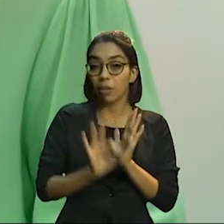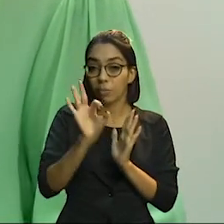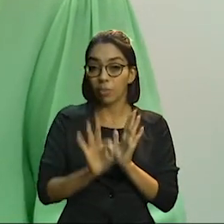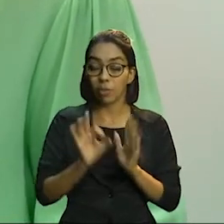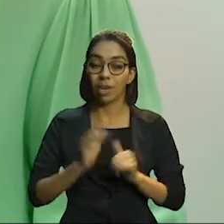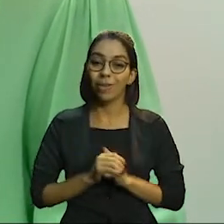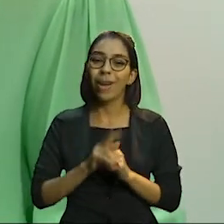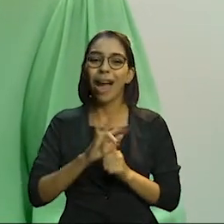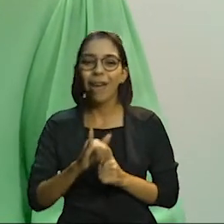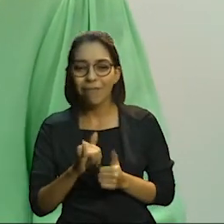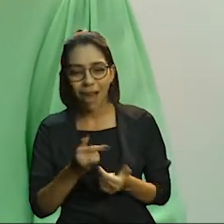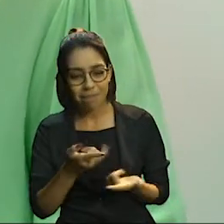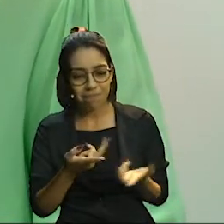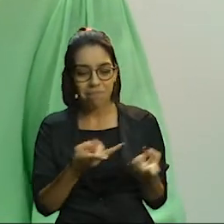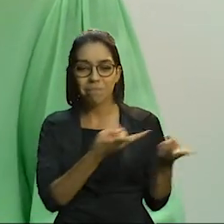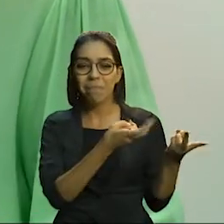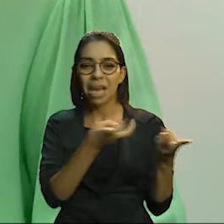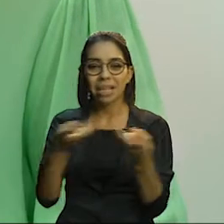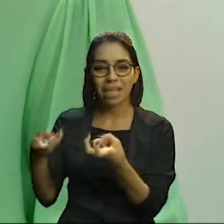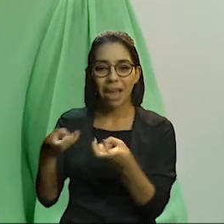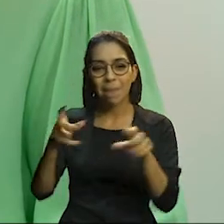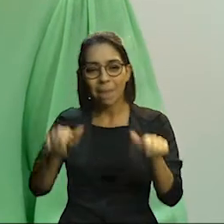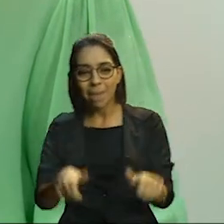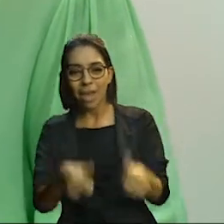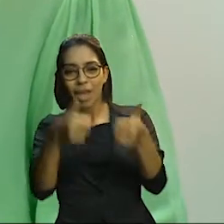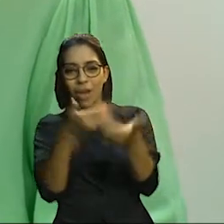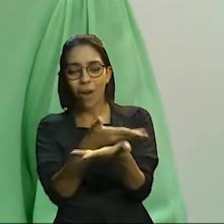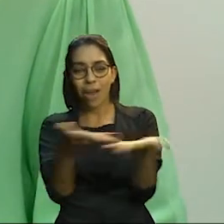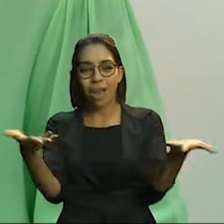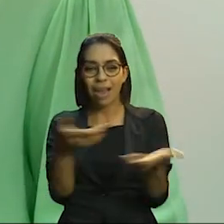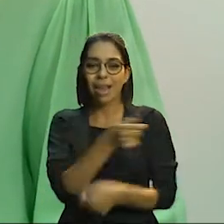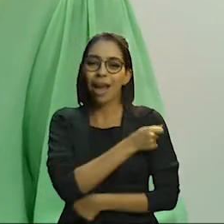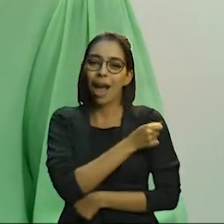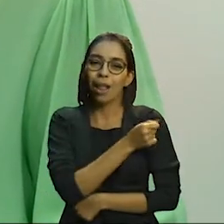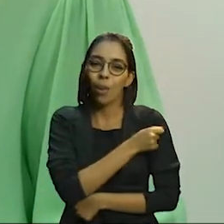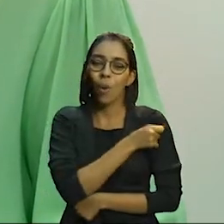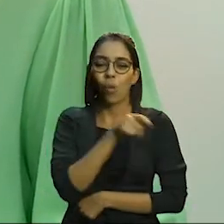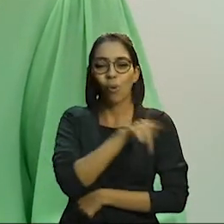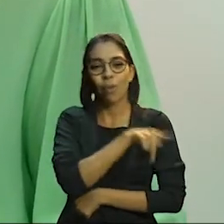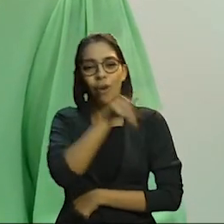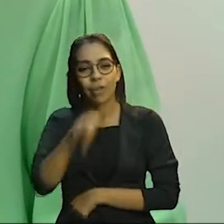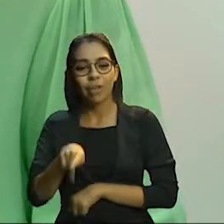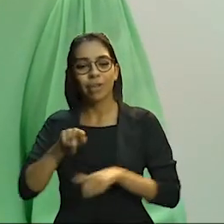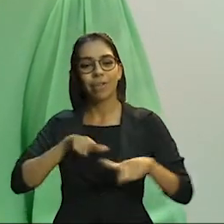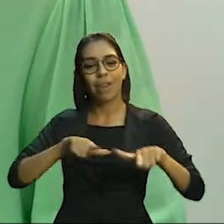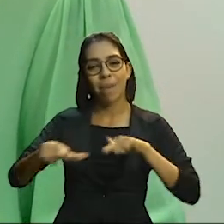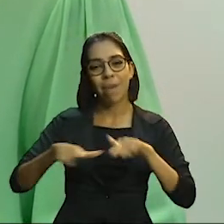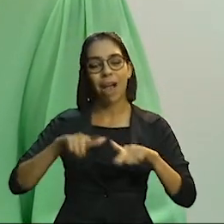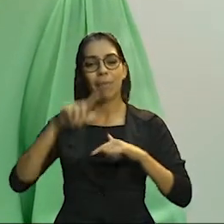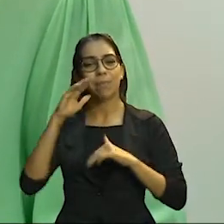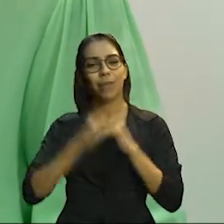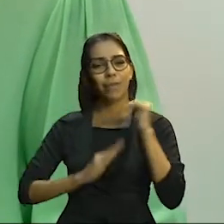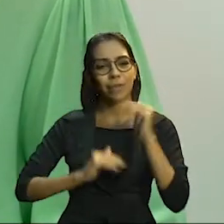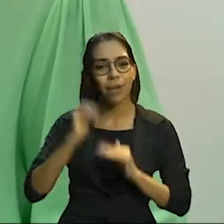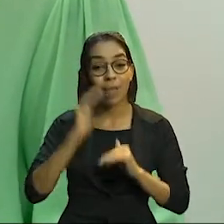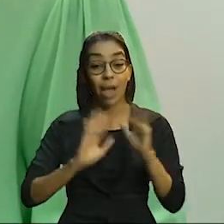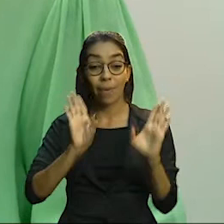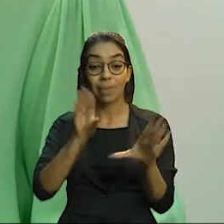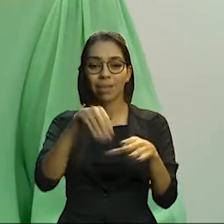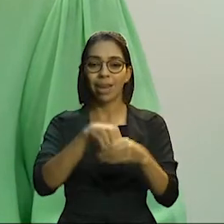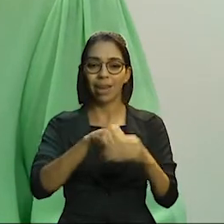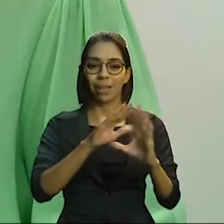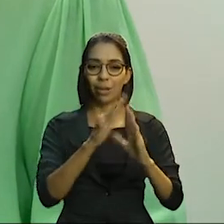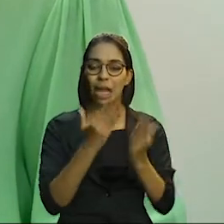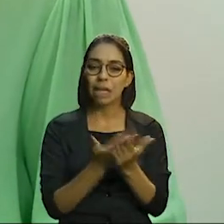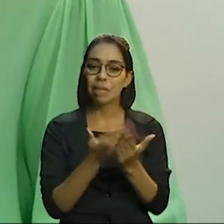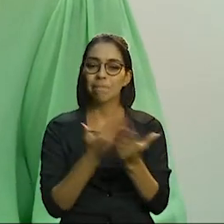volta, retorna quando a gente mantém todo o corpo nosso de trabalhadores, de profissionais trabalhando. A